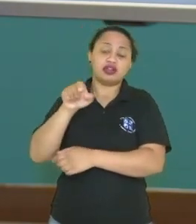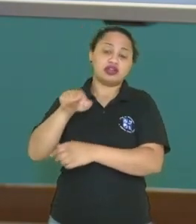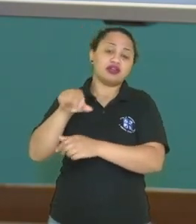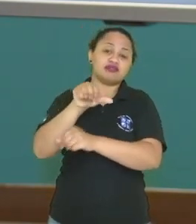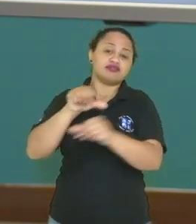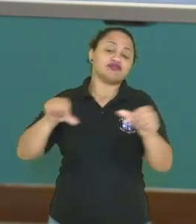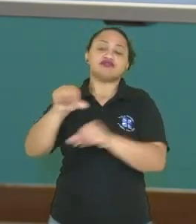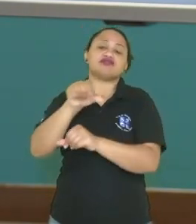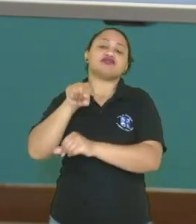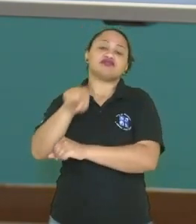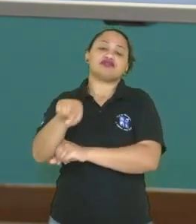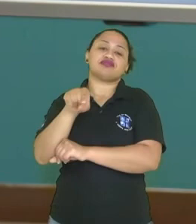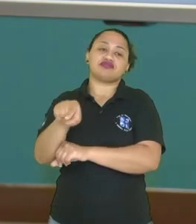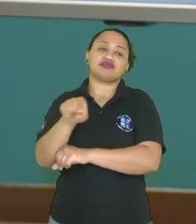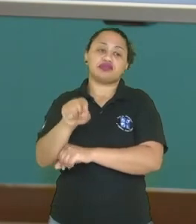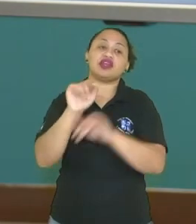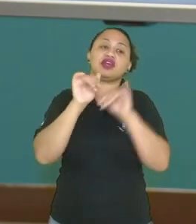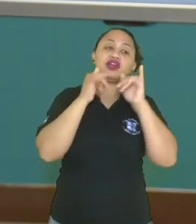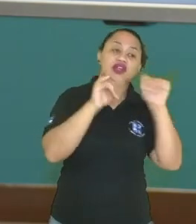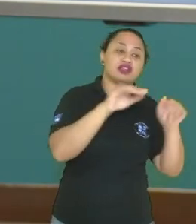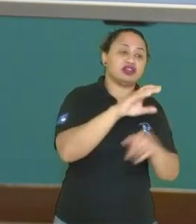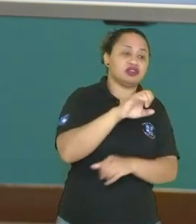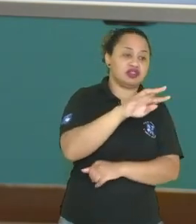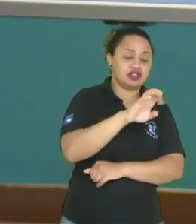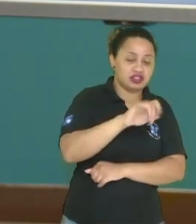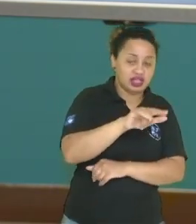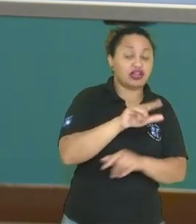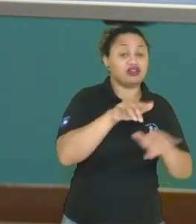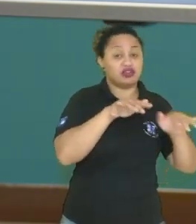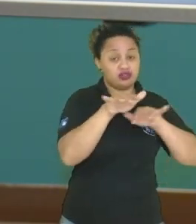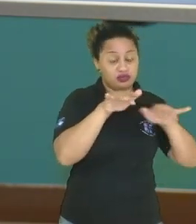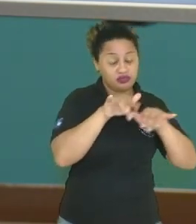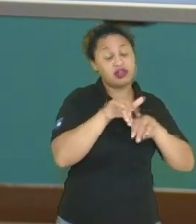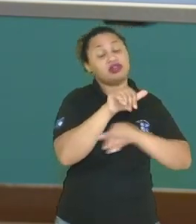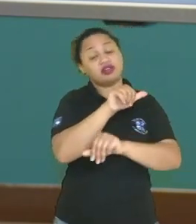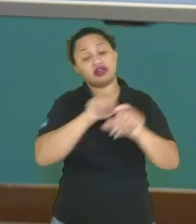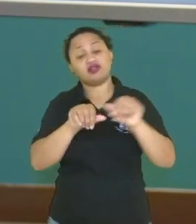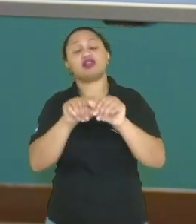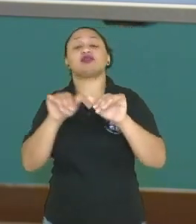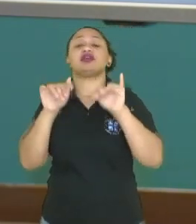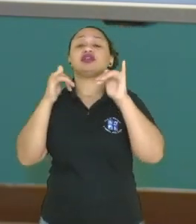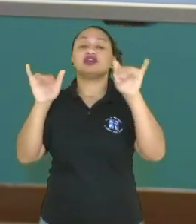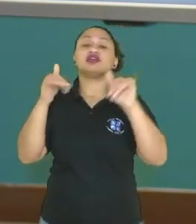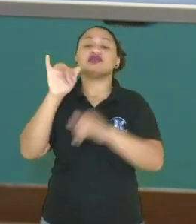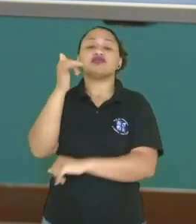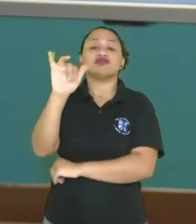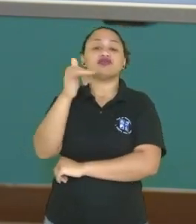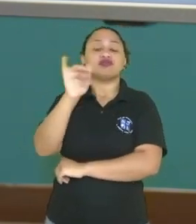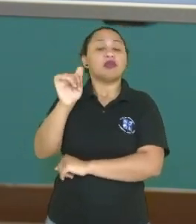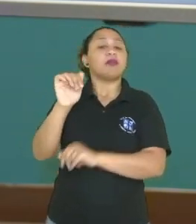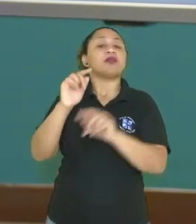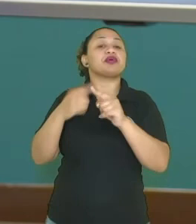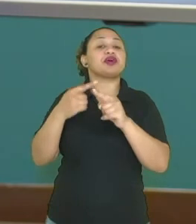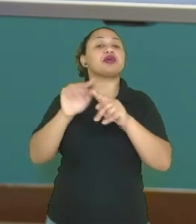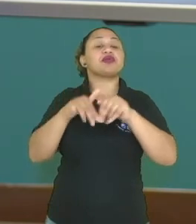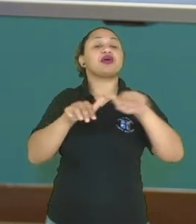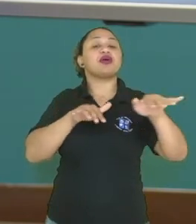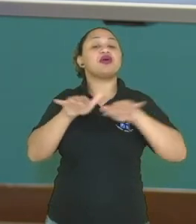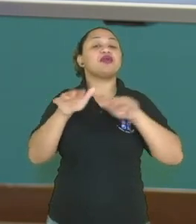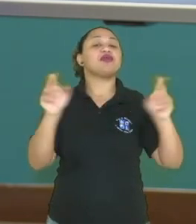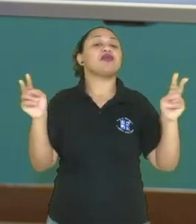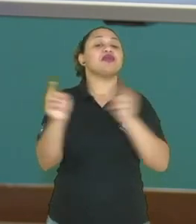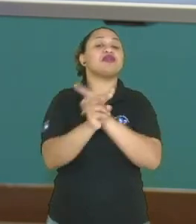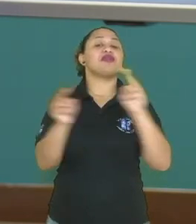converter energia cinética em energia elétrica. E a partir de onde mesmo? A partir do movimento dos ventos, né?